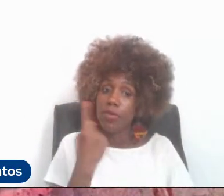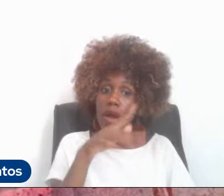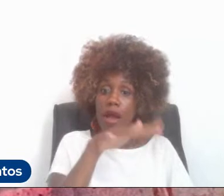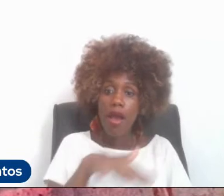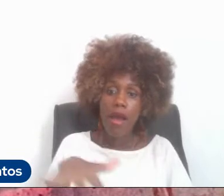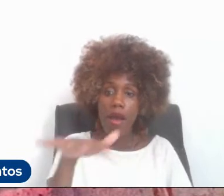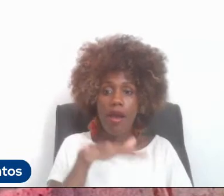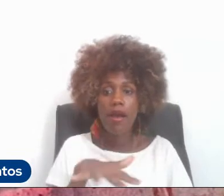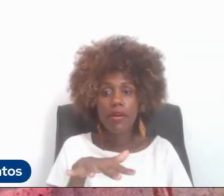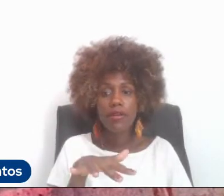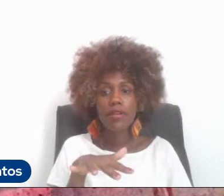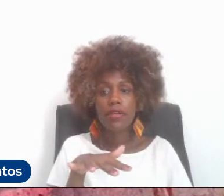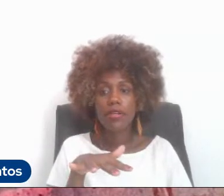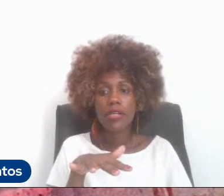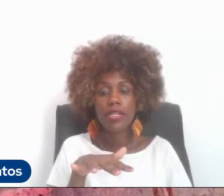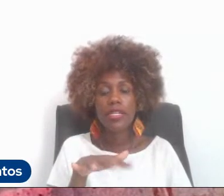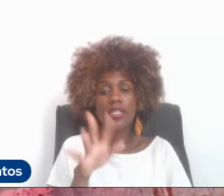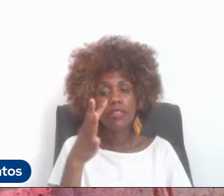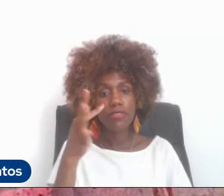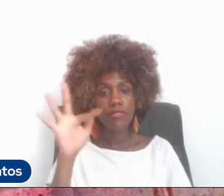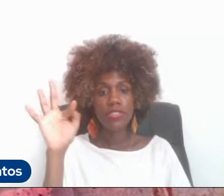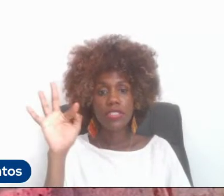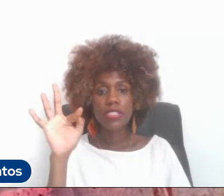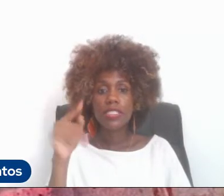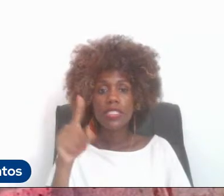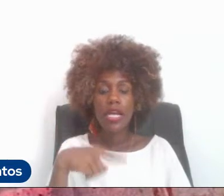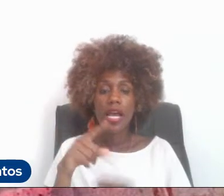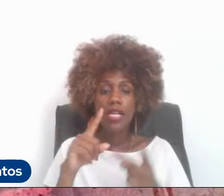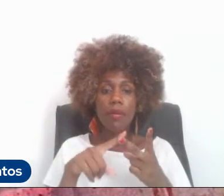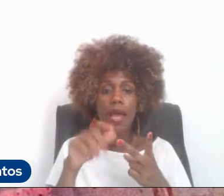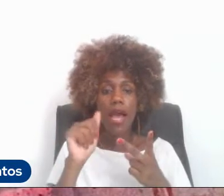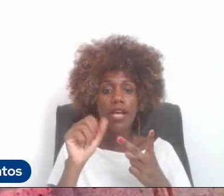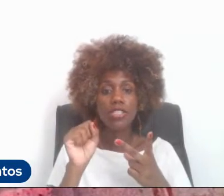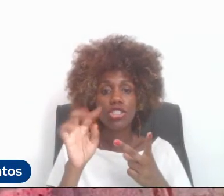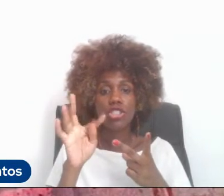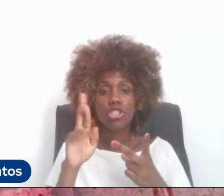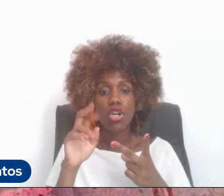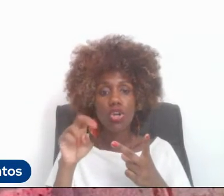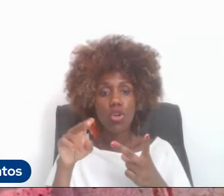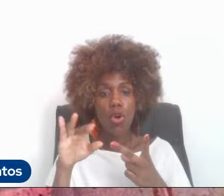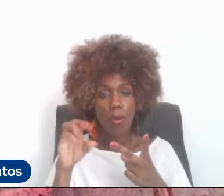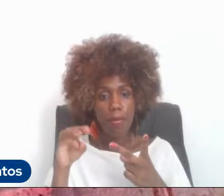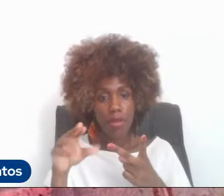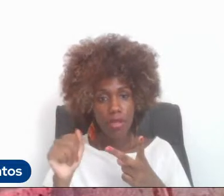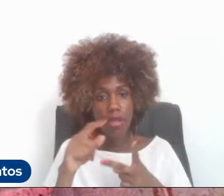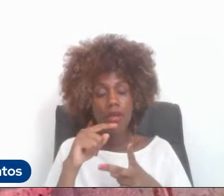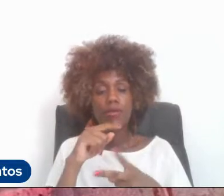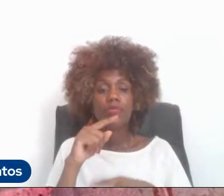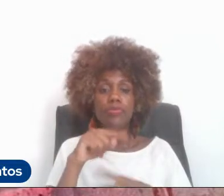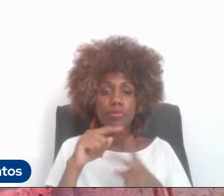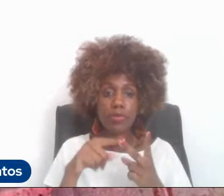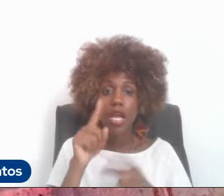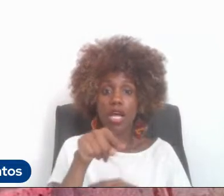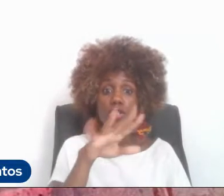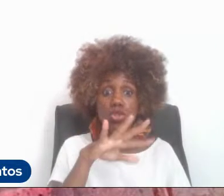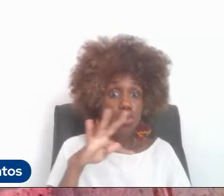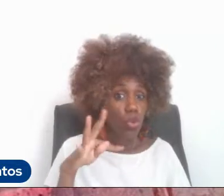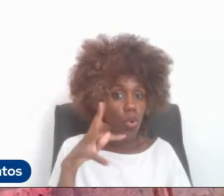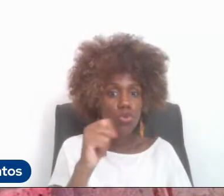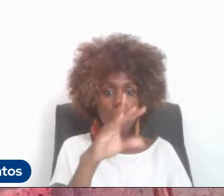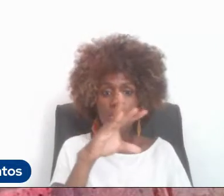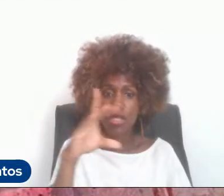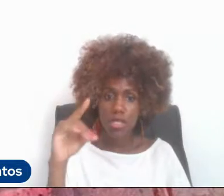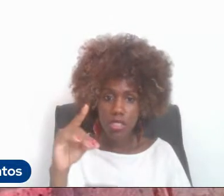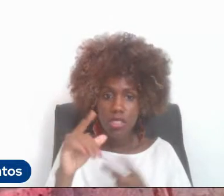física e astronomia, os três coordenadores e todos os consultores pediram